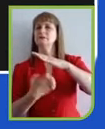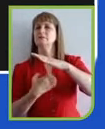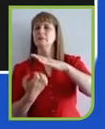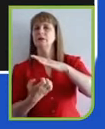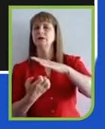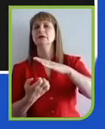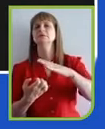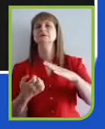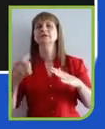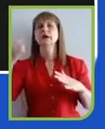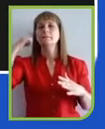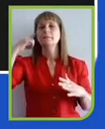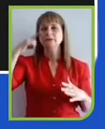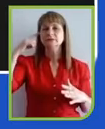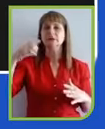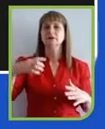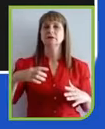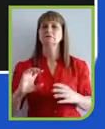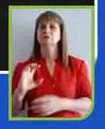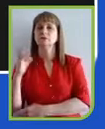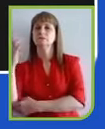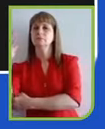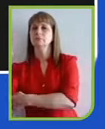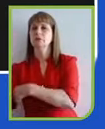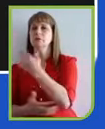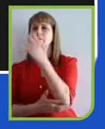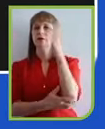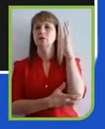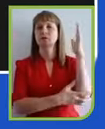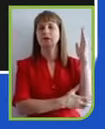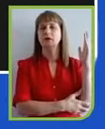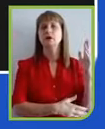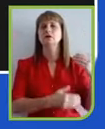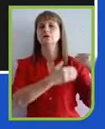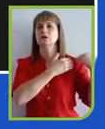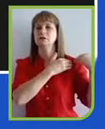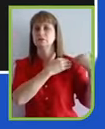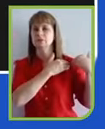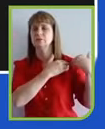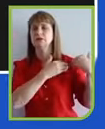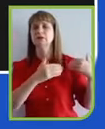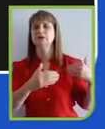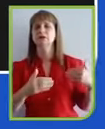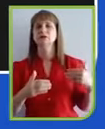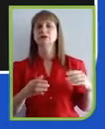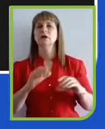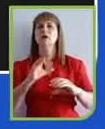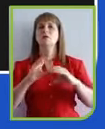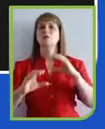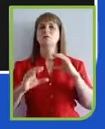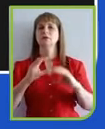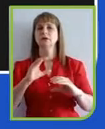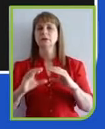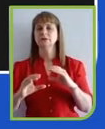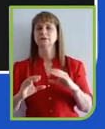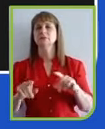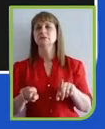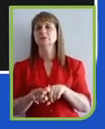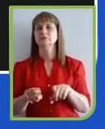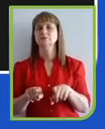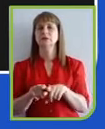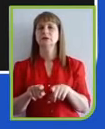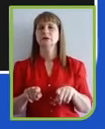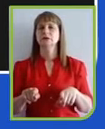responsáveis, a comunicação da e para sustentabilidade e a comunicação de causas como um elemento